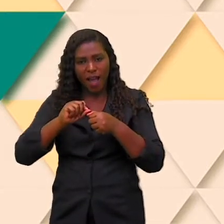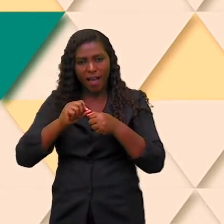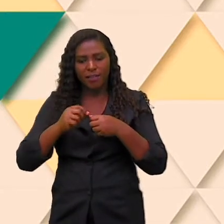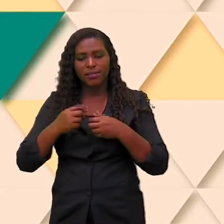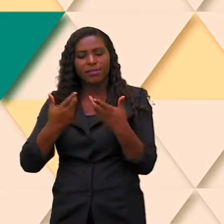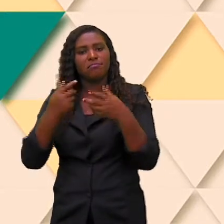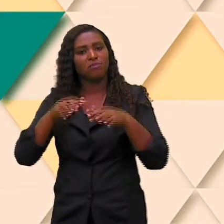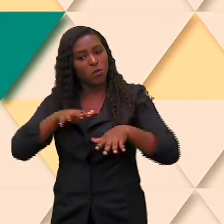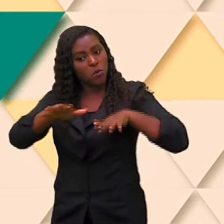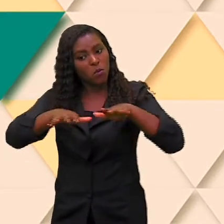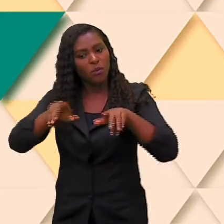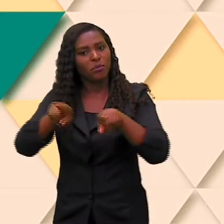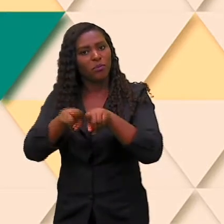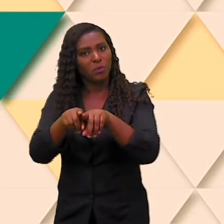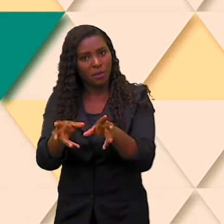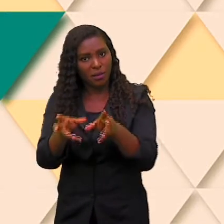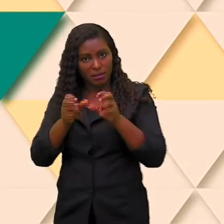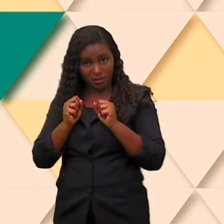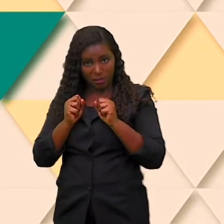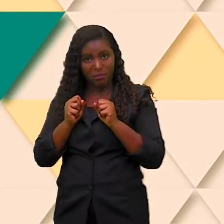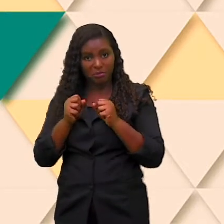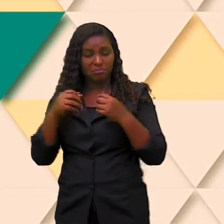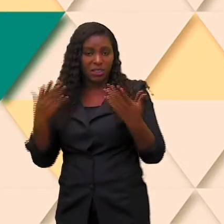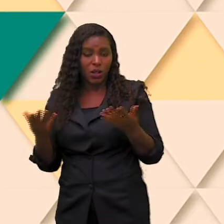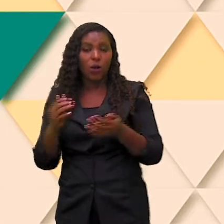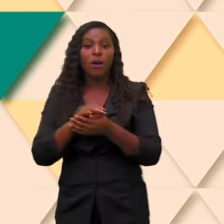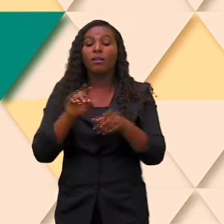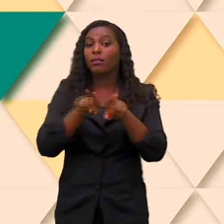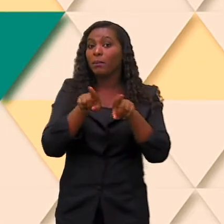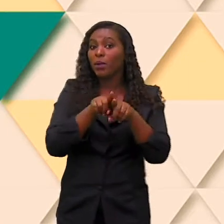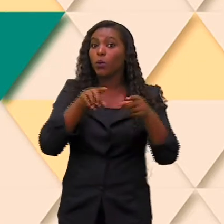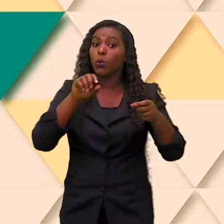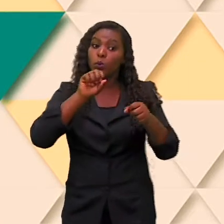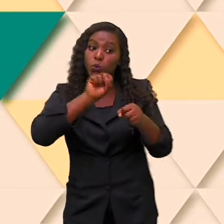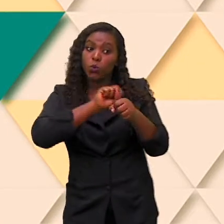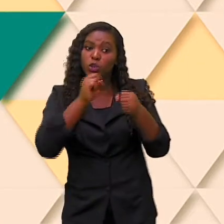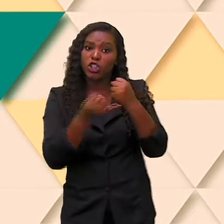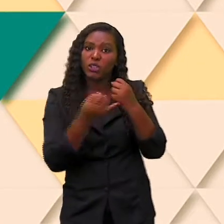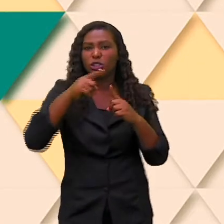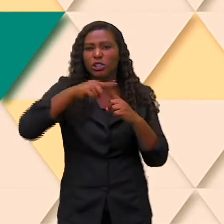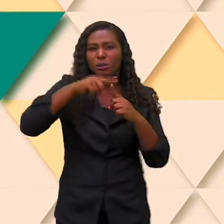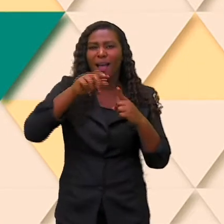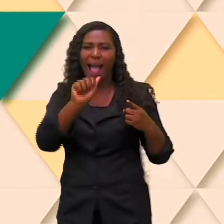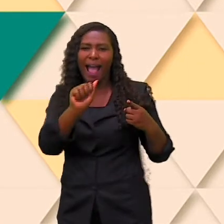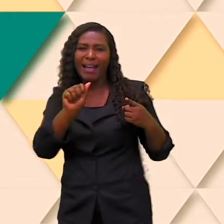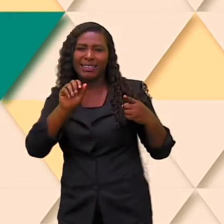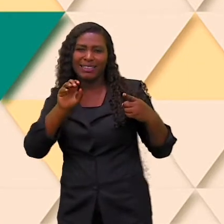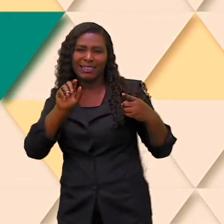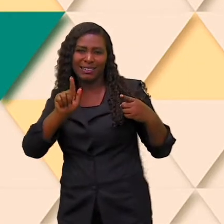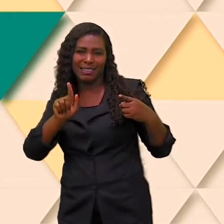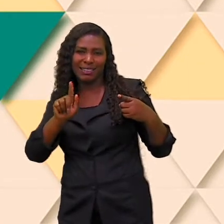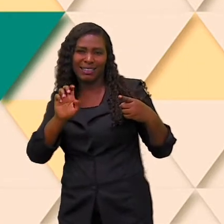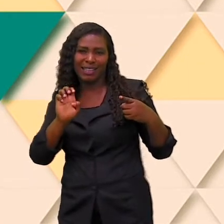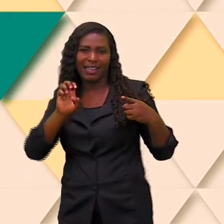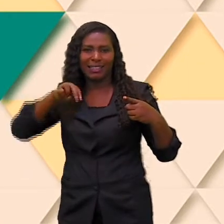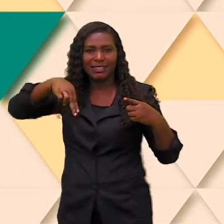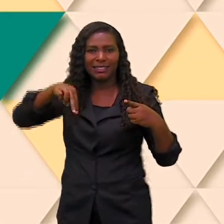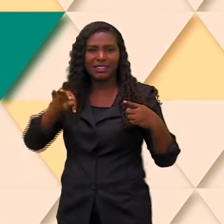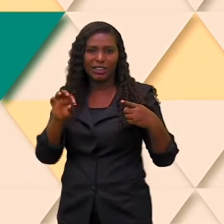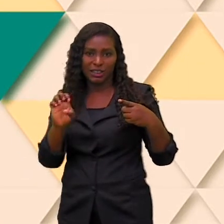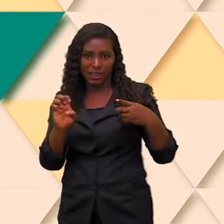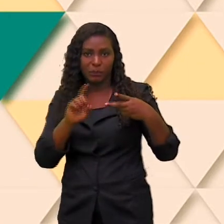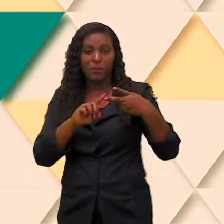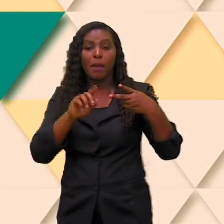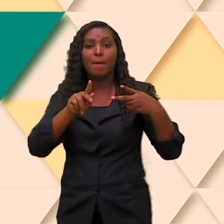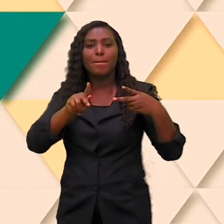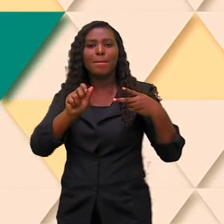Então, ele é tanto um sujeito a gente, quanto um sujeito paciente. E isso na voz reflexiva, certo?